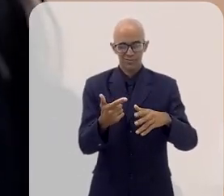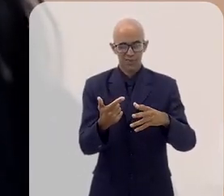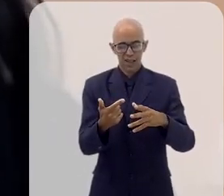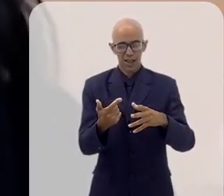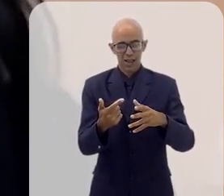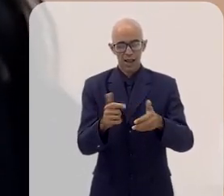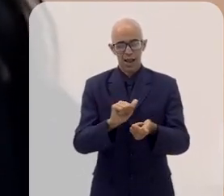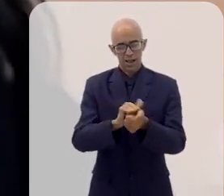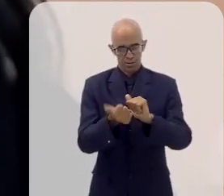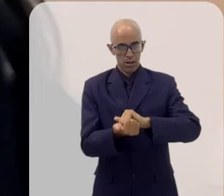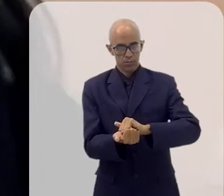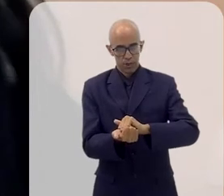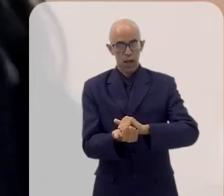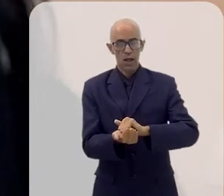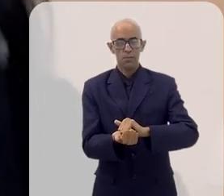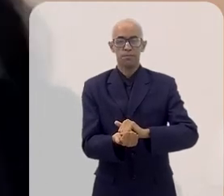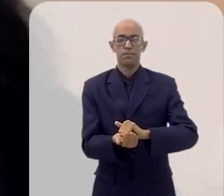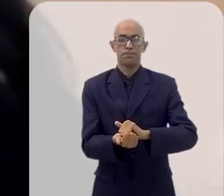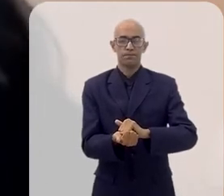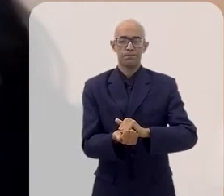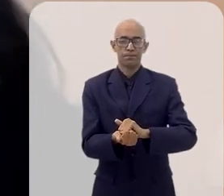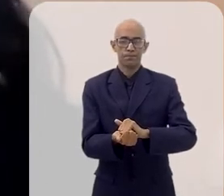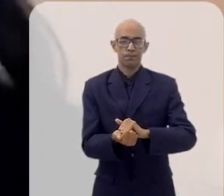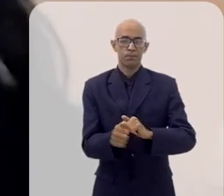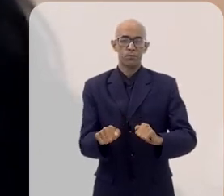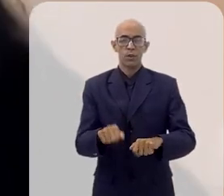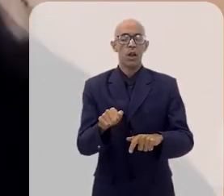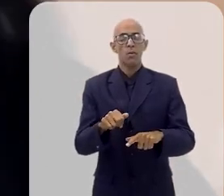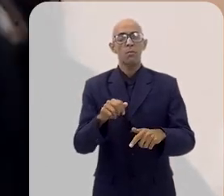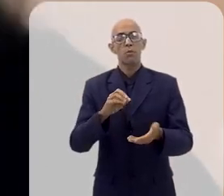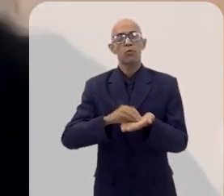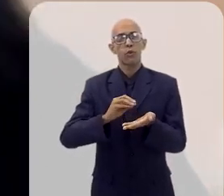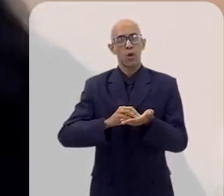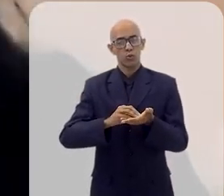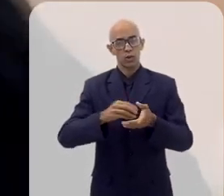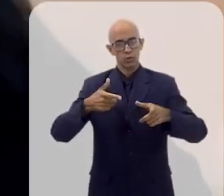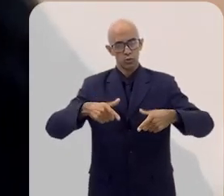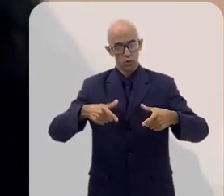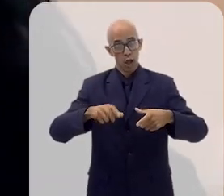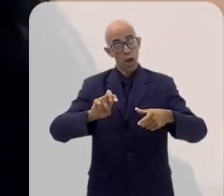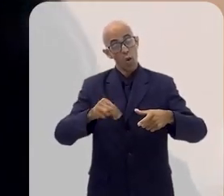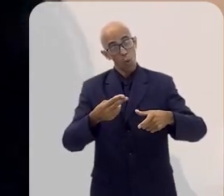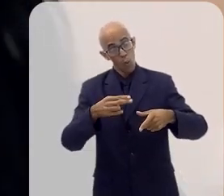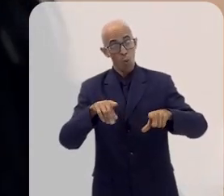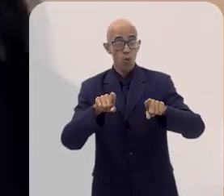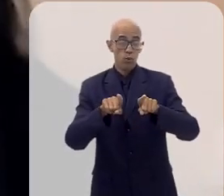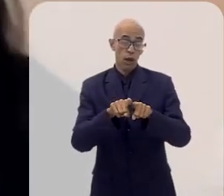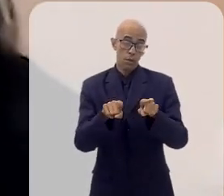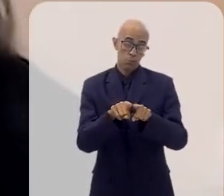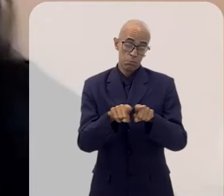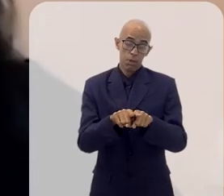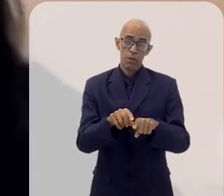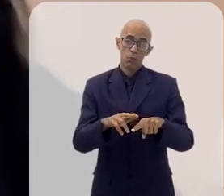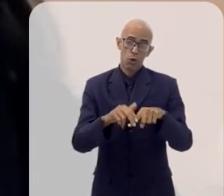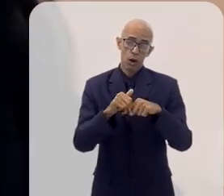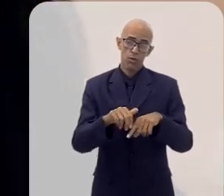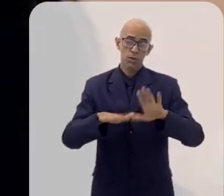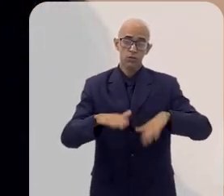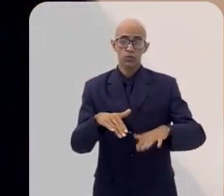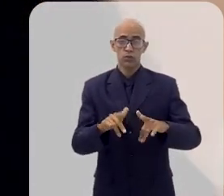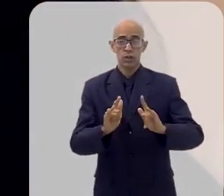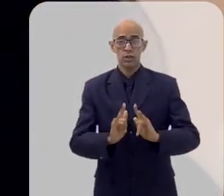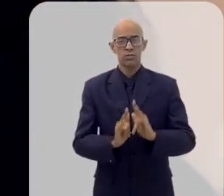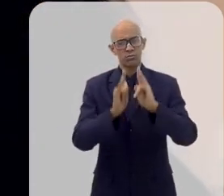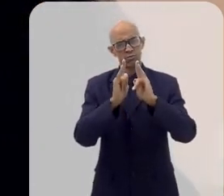estarem tão adeptas, por falta de espaço mesmo, ou por questões do